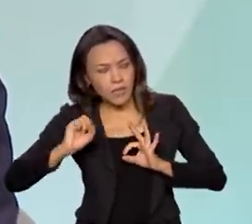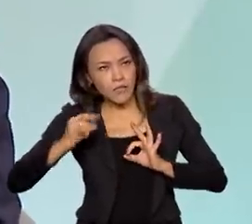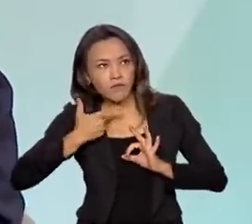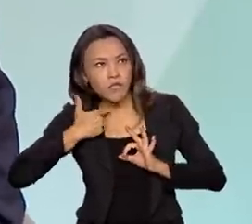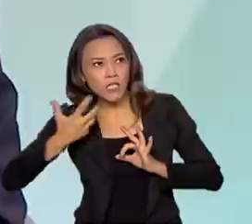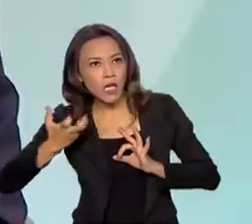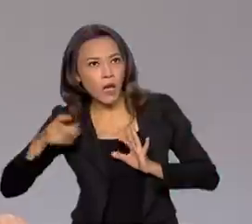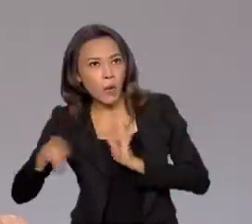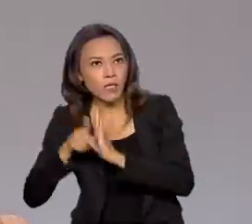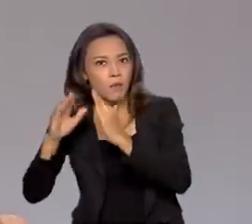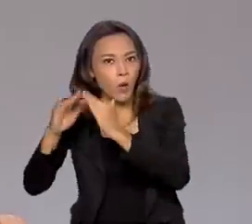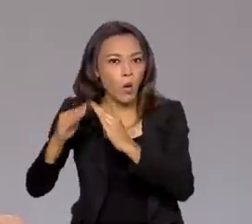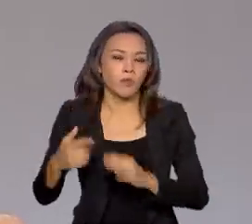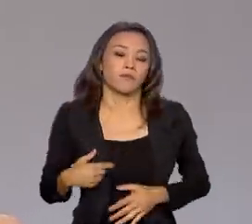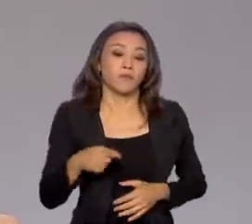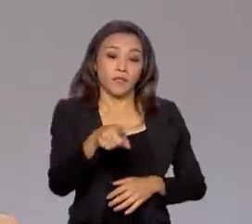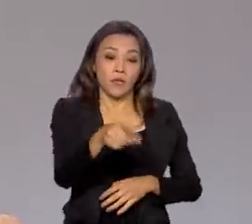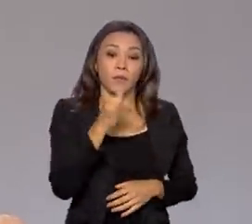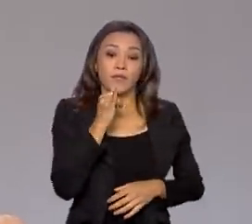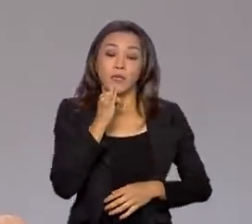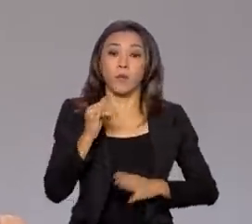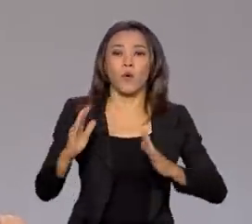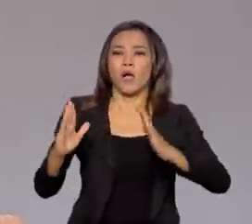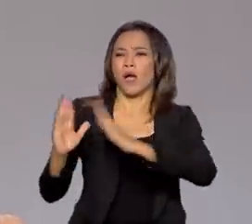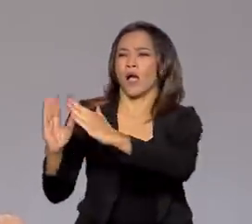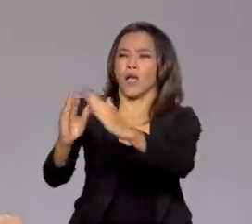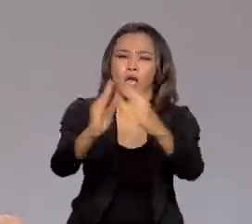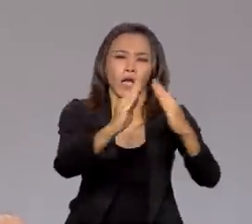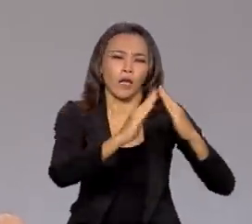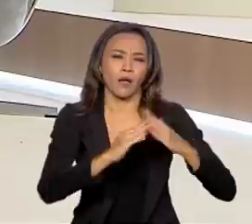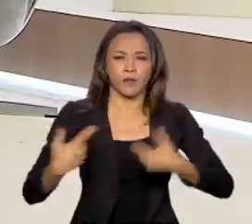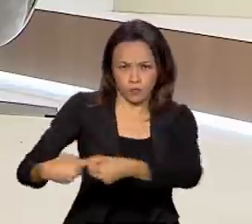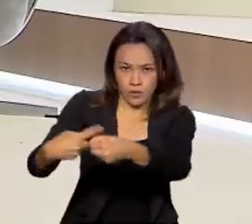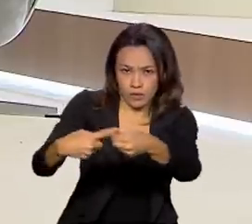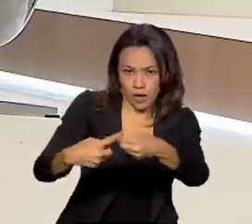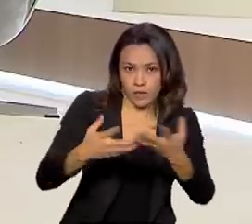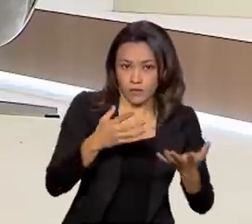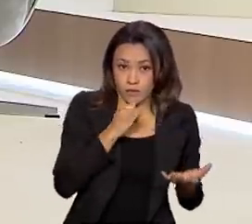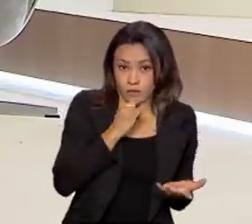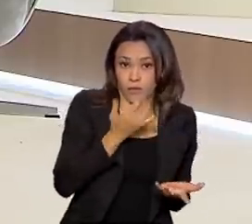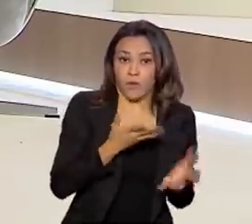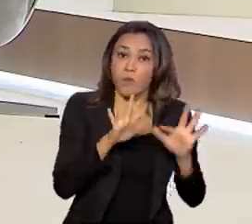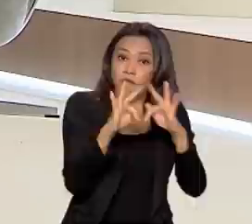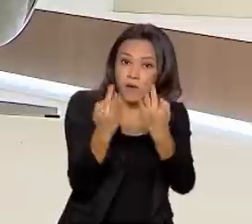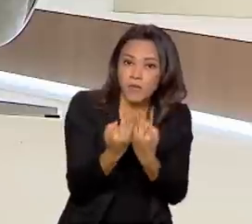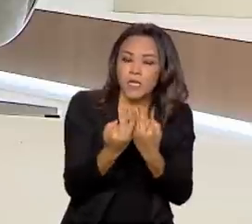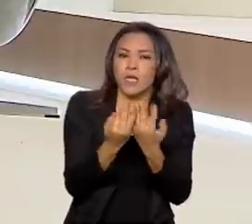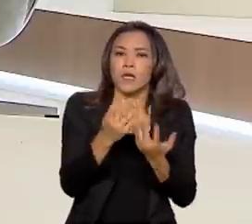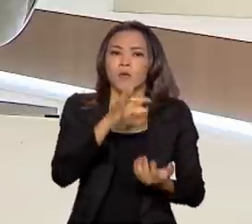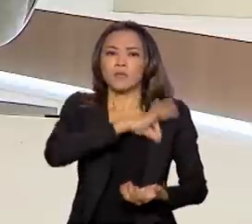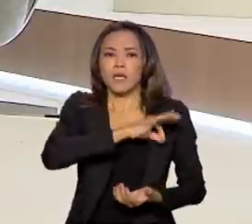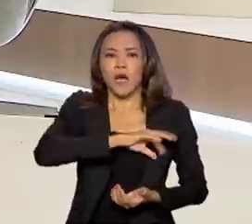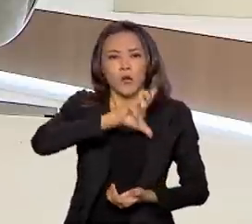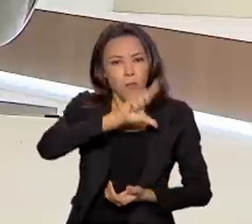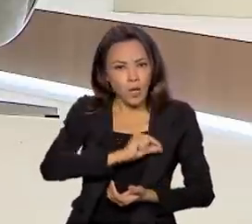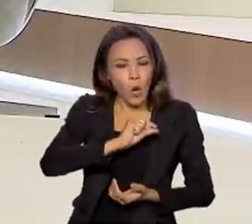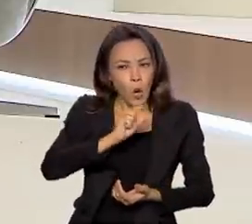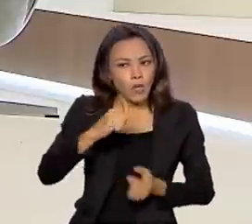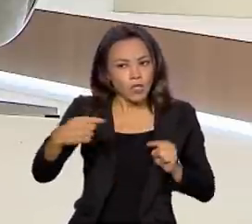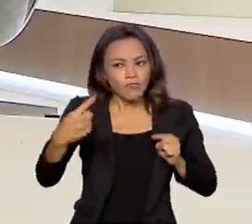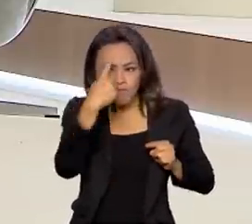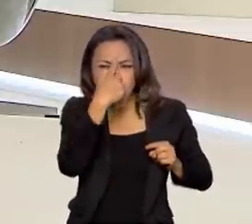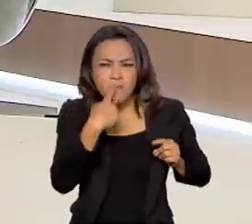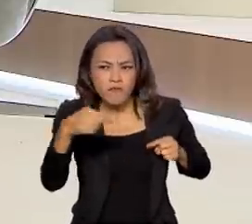desejar. Um conjunto residencial, por exemplo, numa cidade. Isto. As famílias de baixa renda que se encaixem